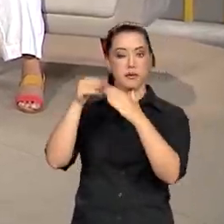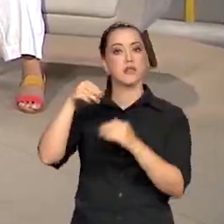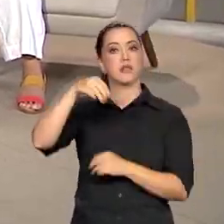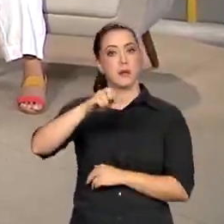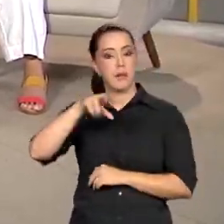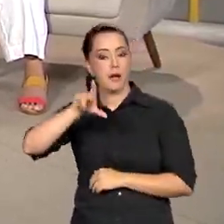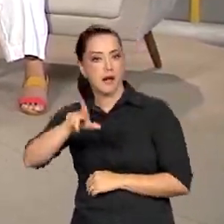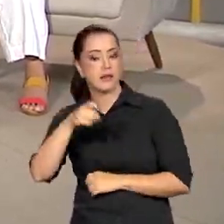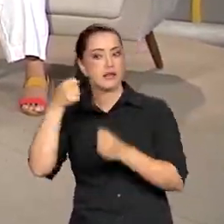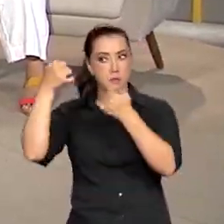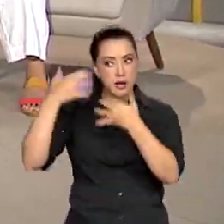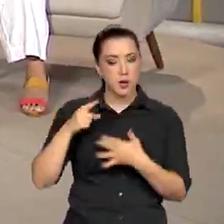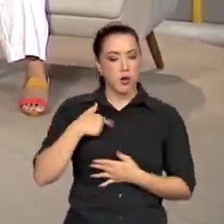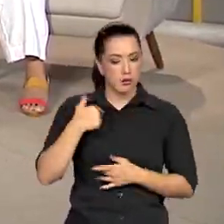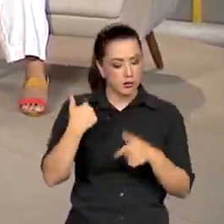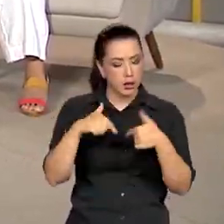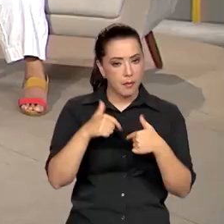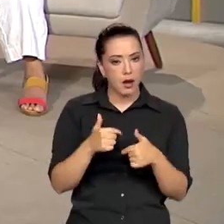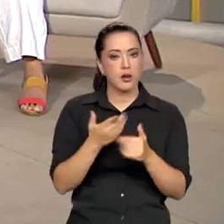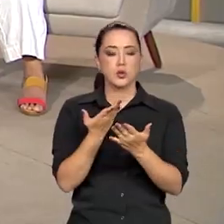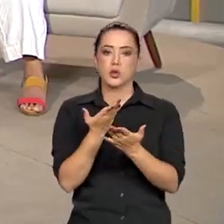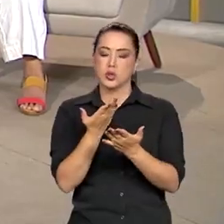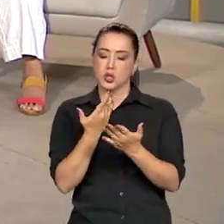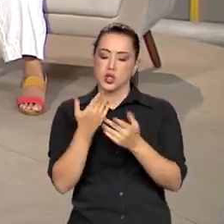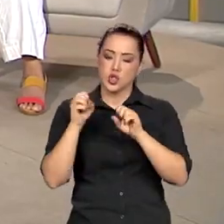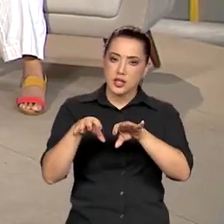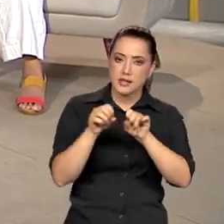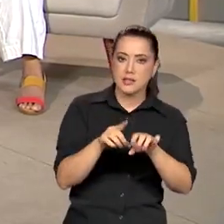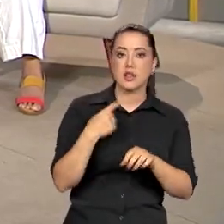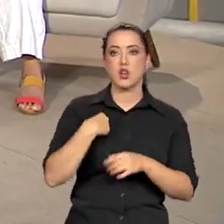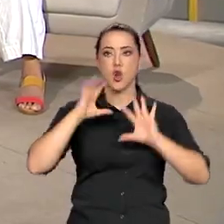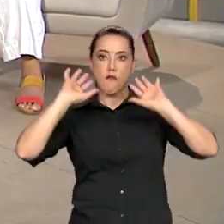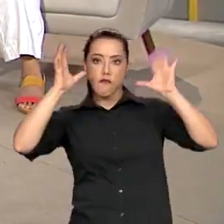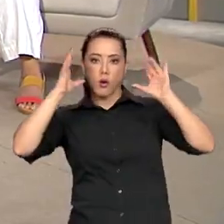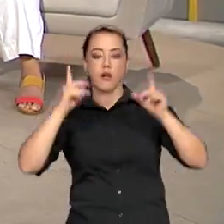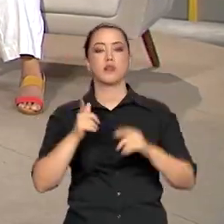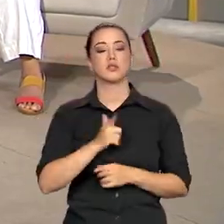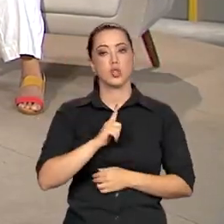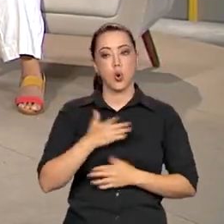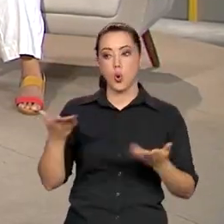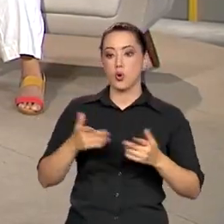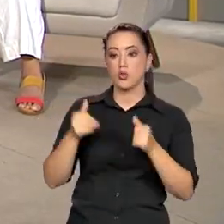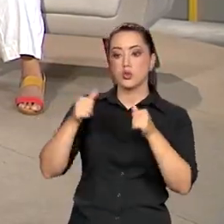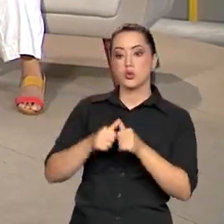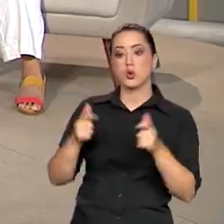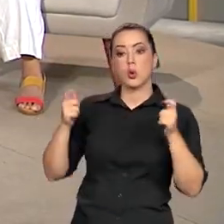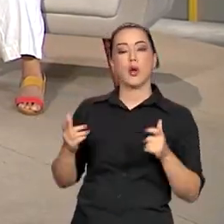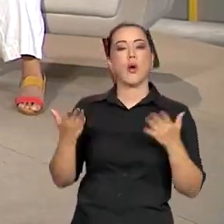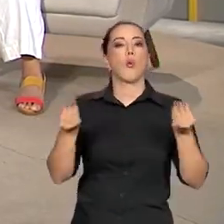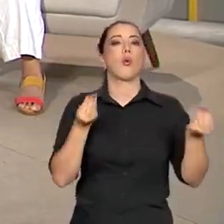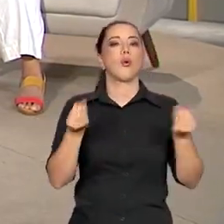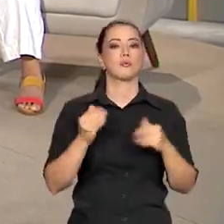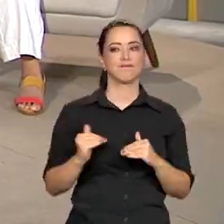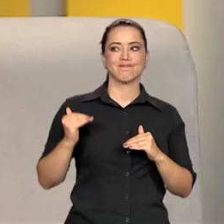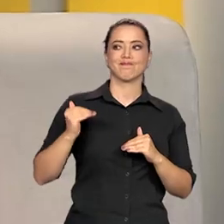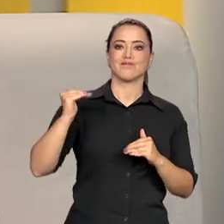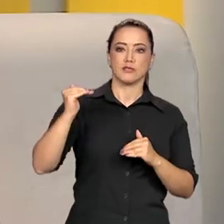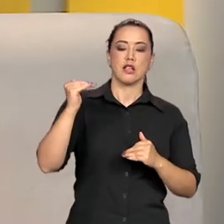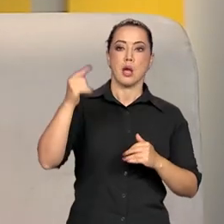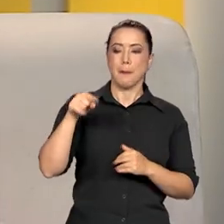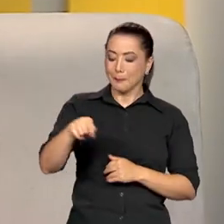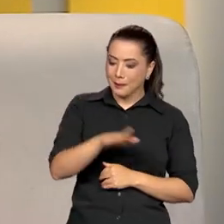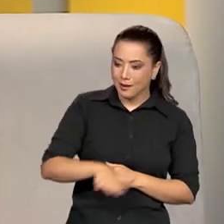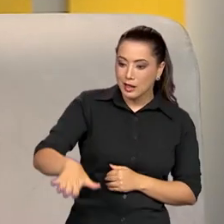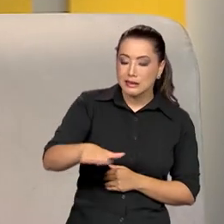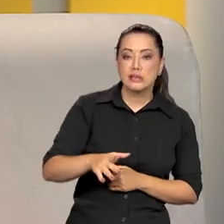trajetória é essa, de educação pública, mas eu jogava vôlei, então eu passei por isso. Hoje eu estou em tal lugar, para fazer essas pessoas sonharem, porque acho que